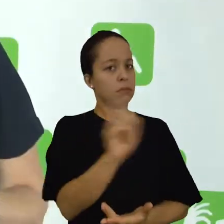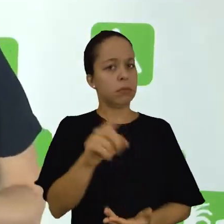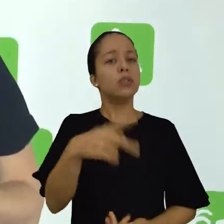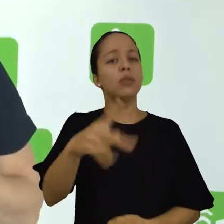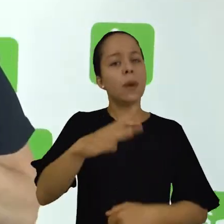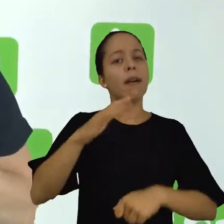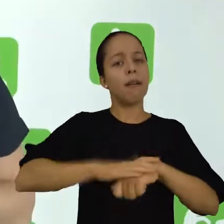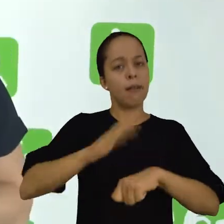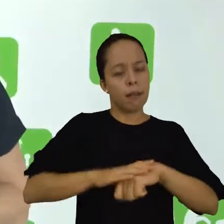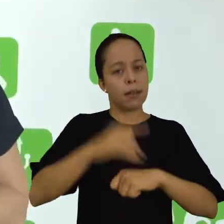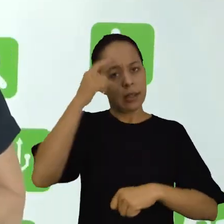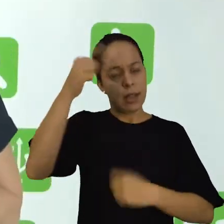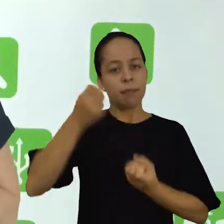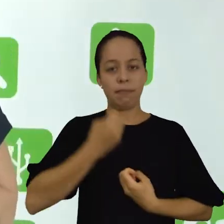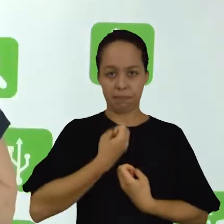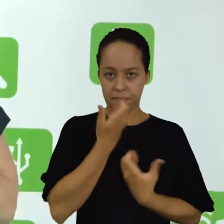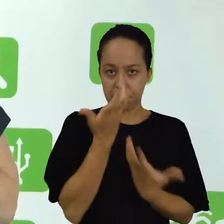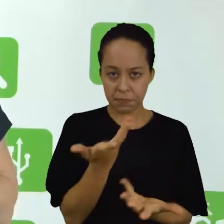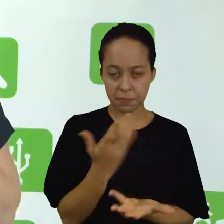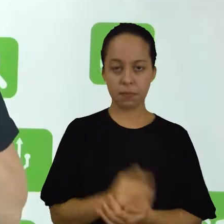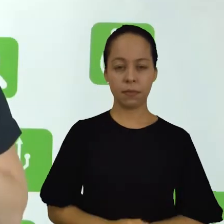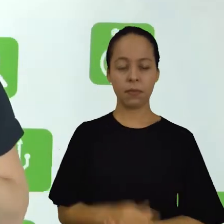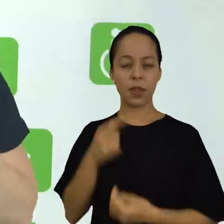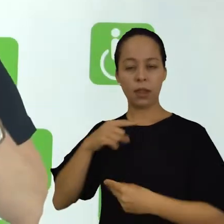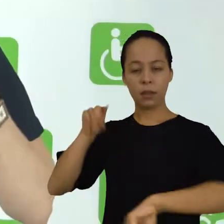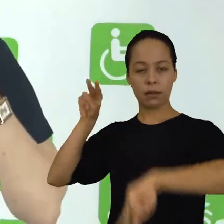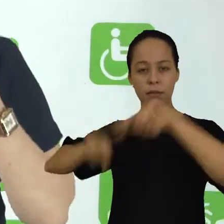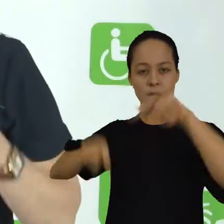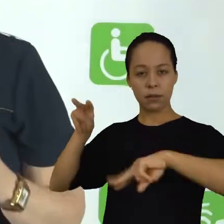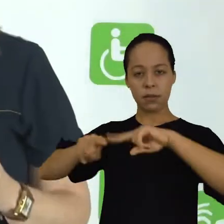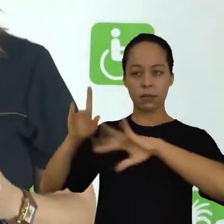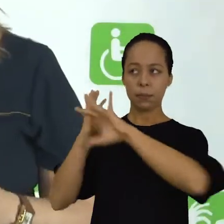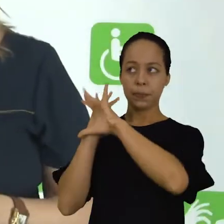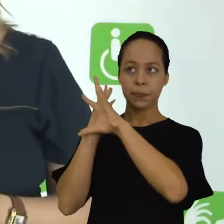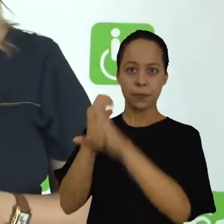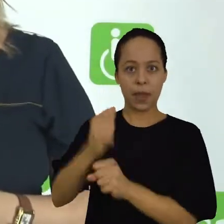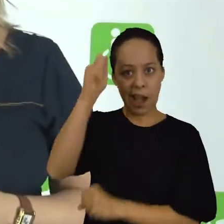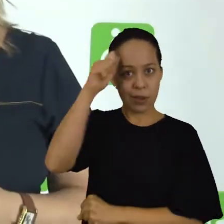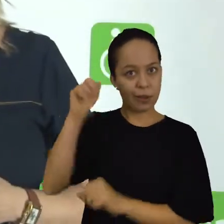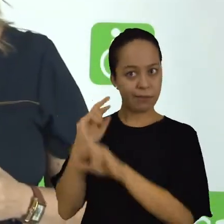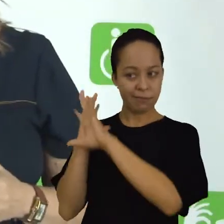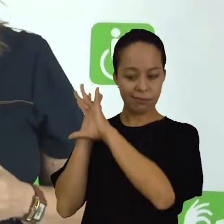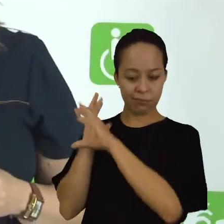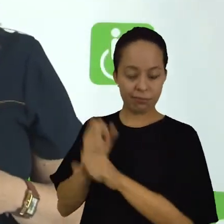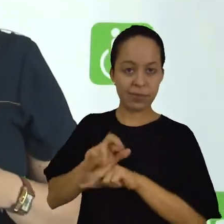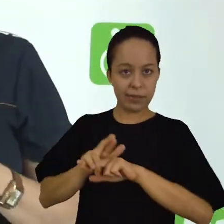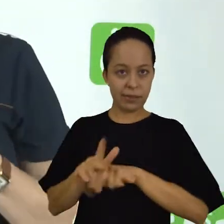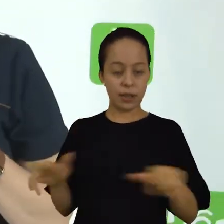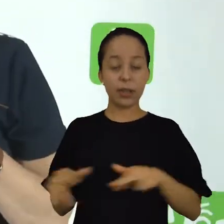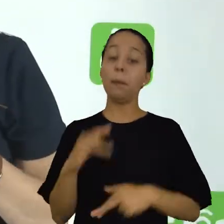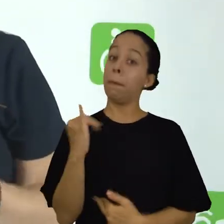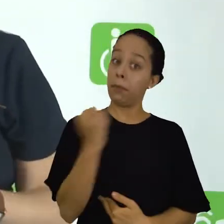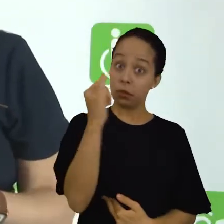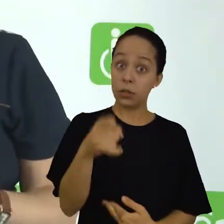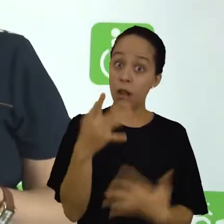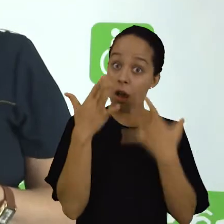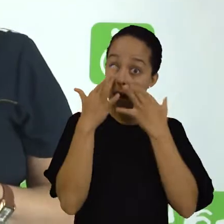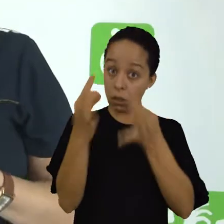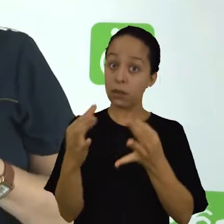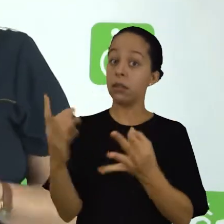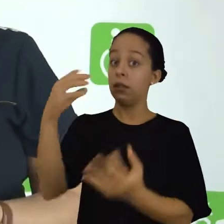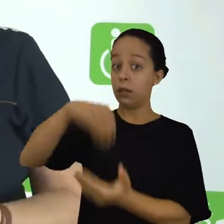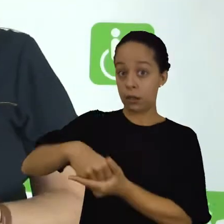revisão da literatura é uma parte da pesquisa em que é preciso você ter atenção